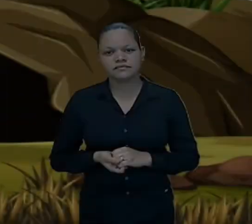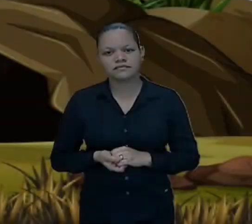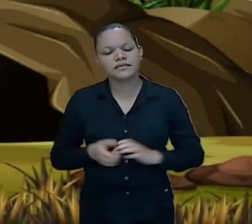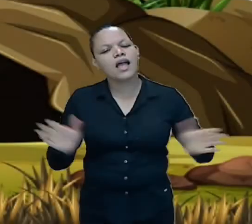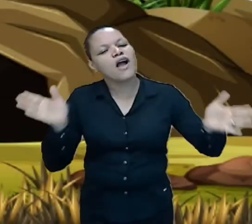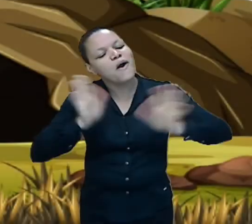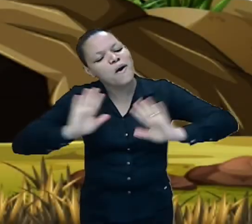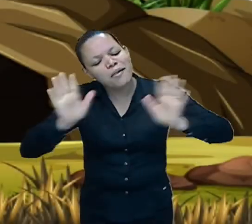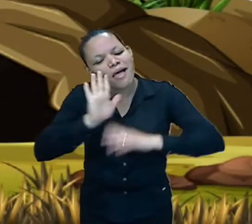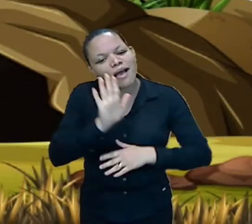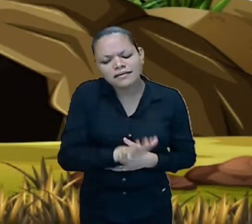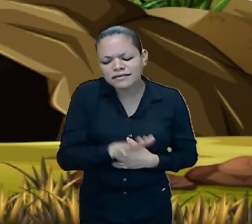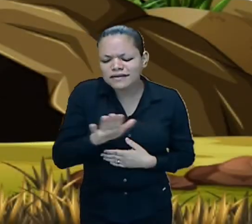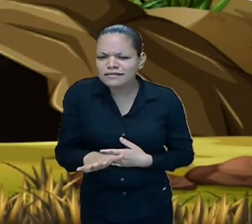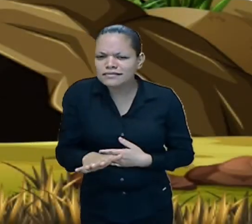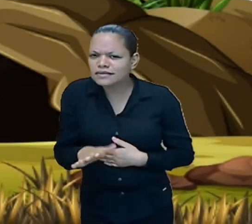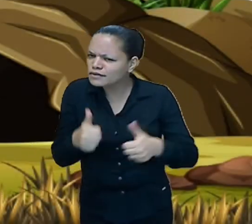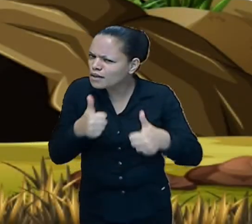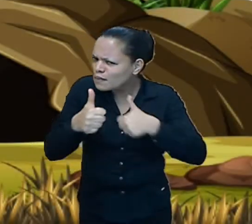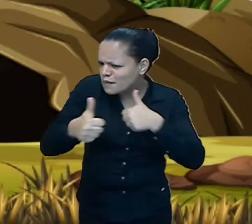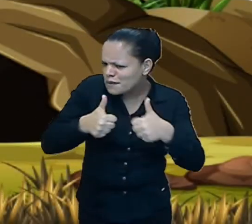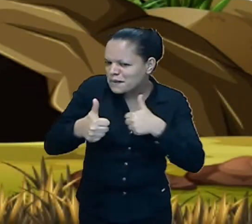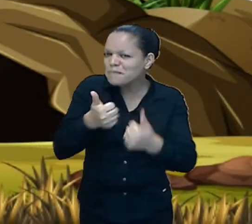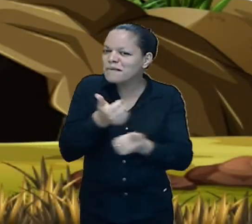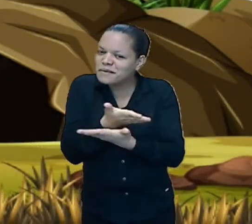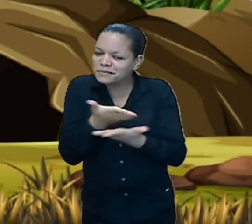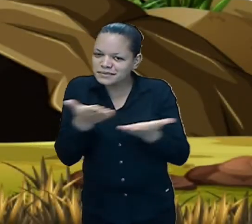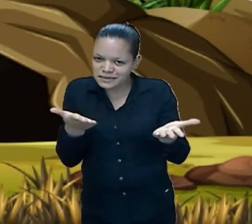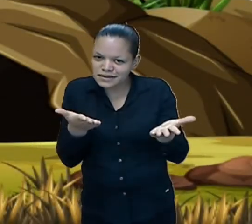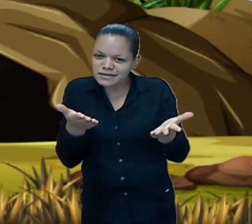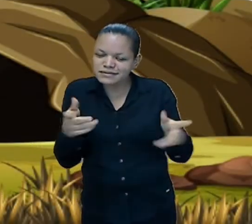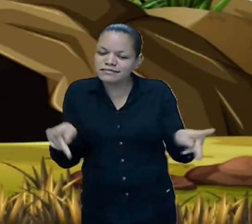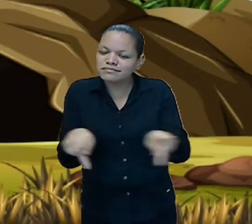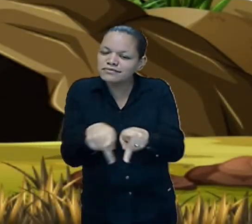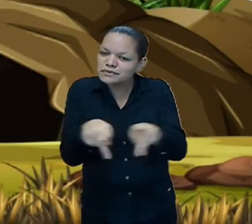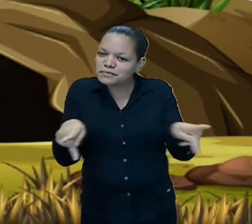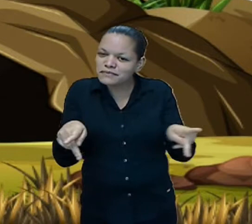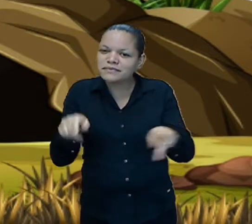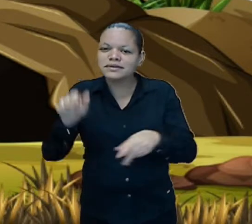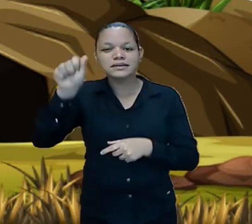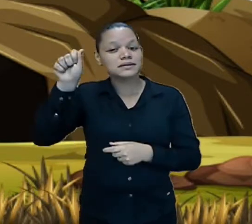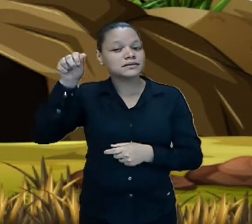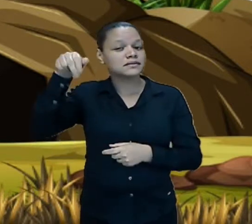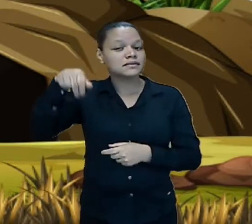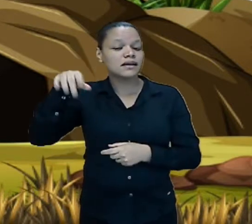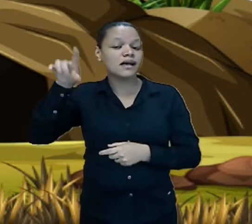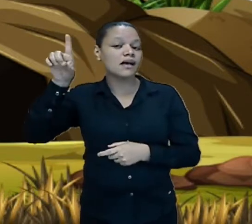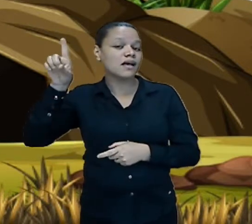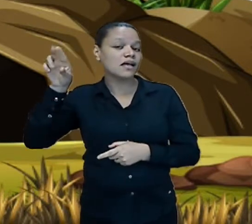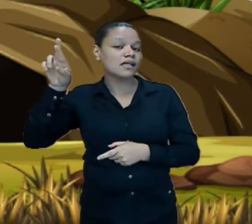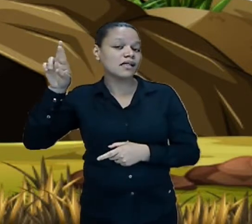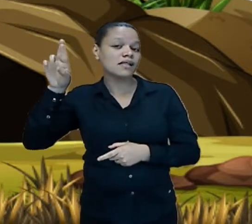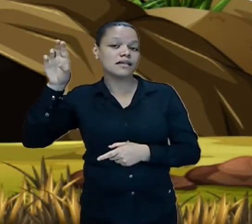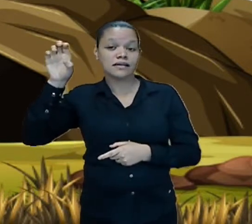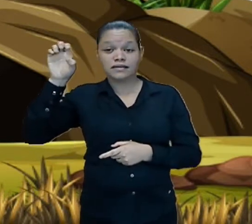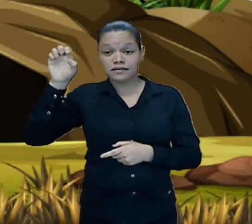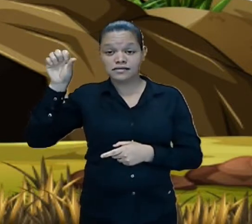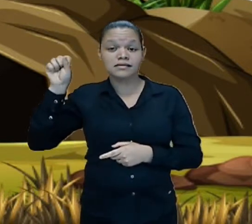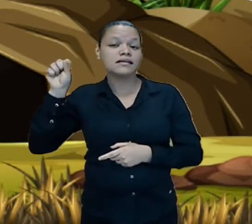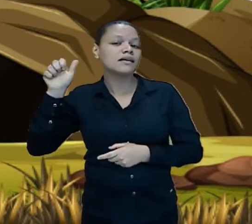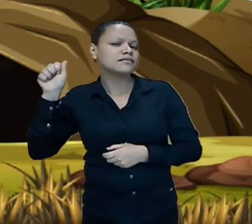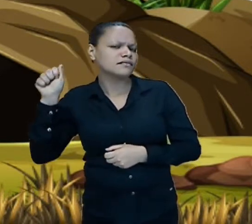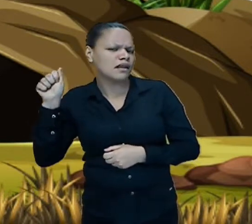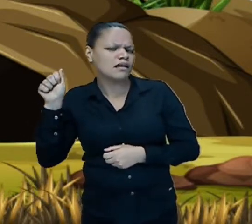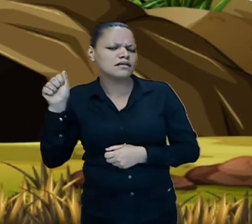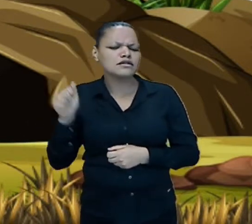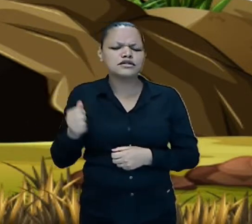Olá, crianças! Tudo bem com vocês? Eu sou a professora Andresa Sodré. Estamos aqui